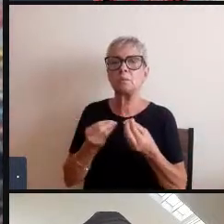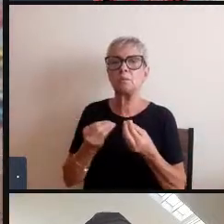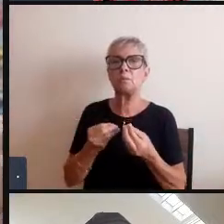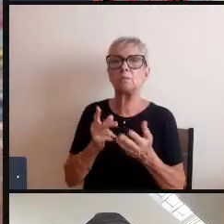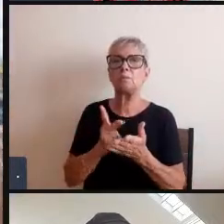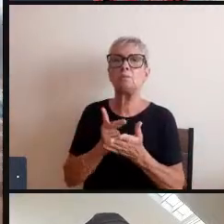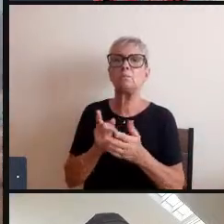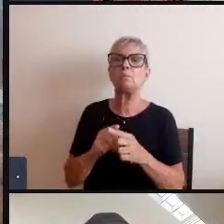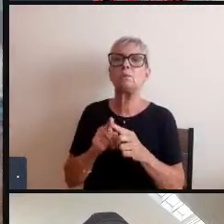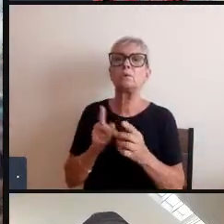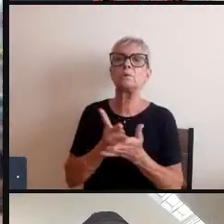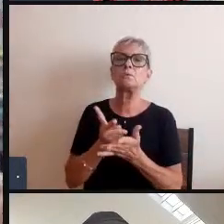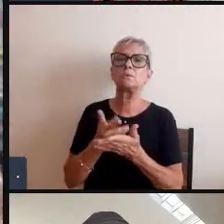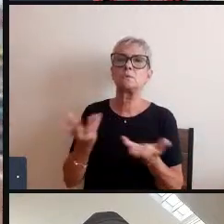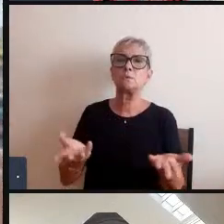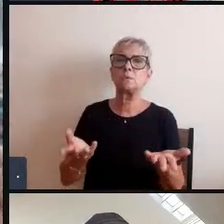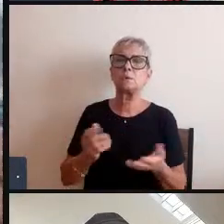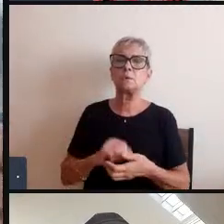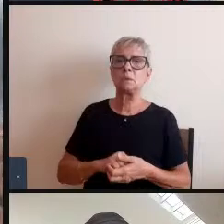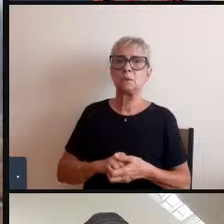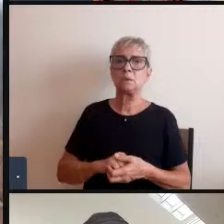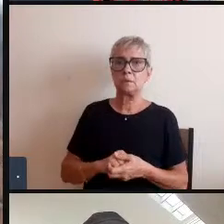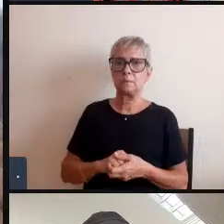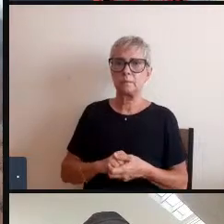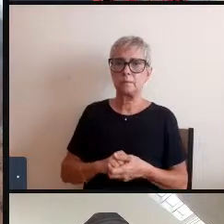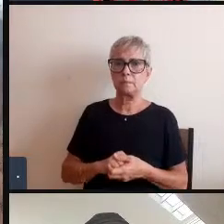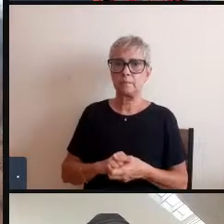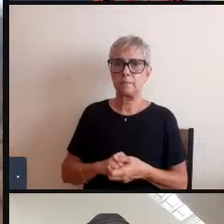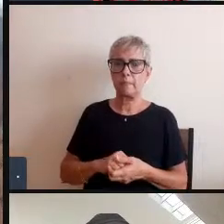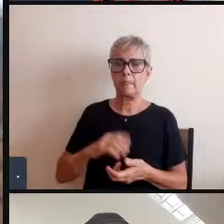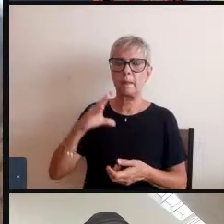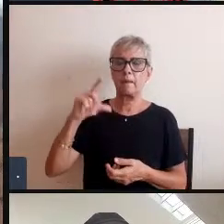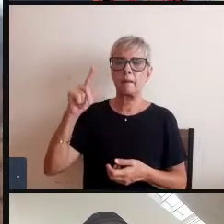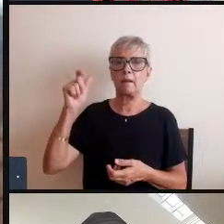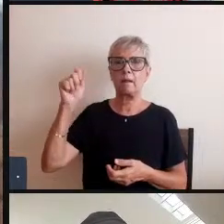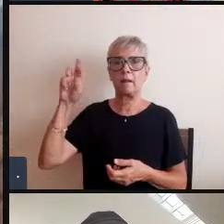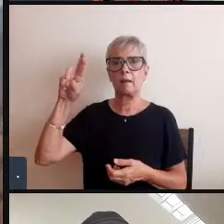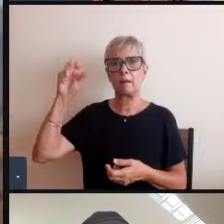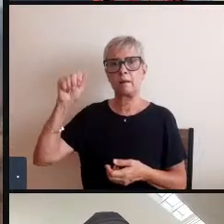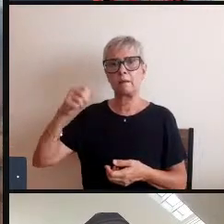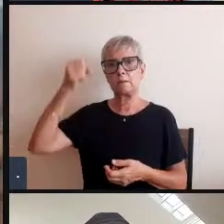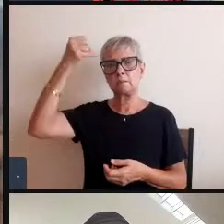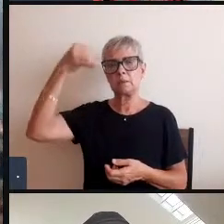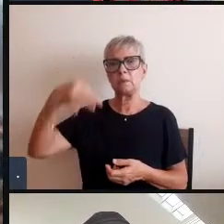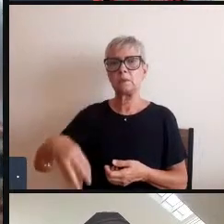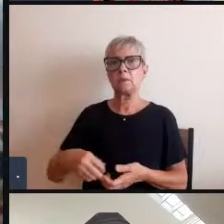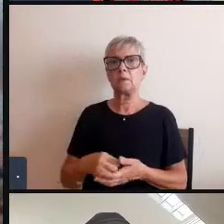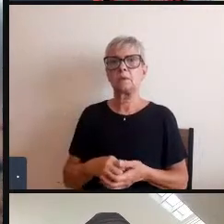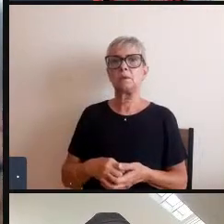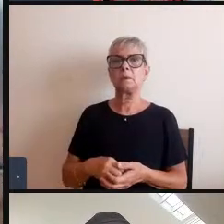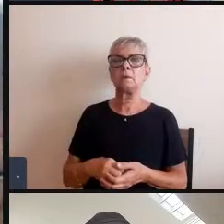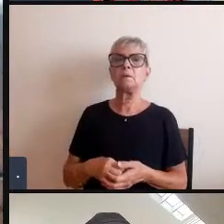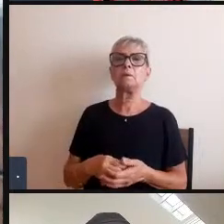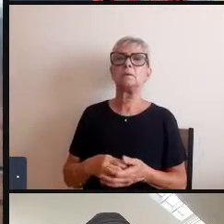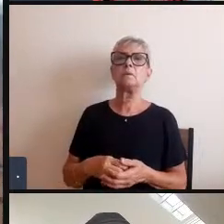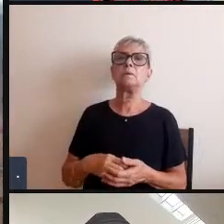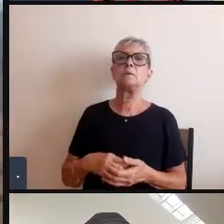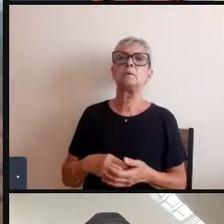então quando a Clara estava dizendo sobre a questão do capital social que você